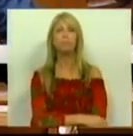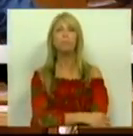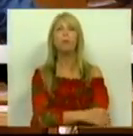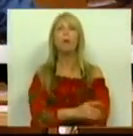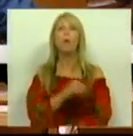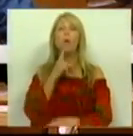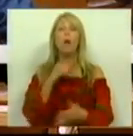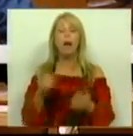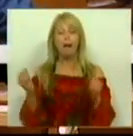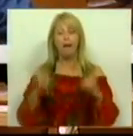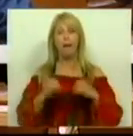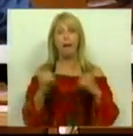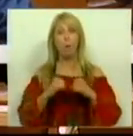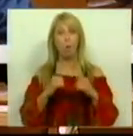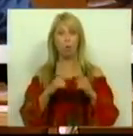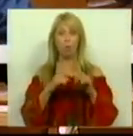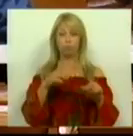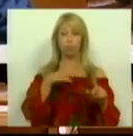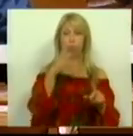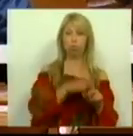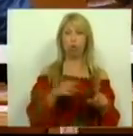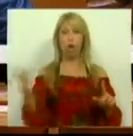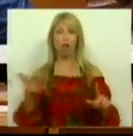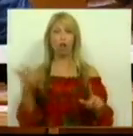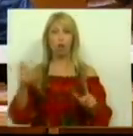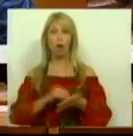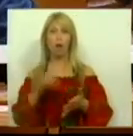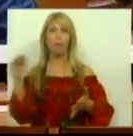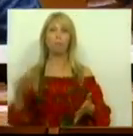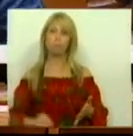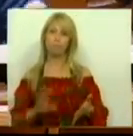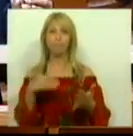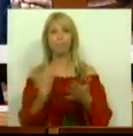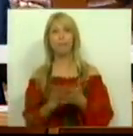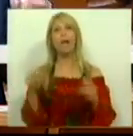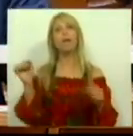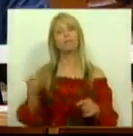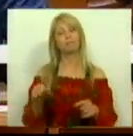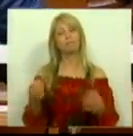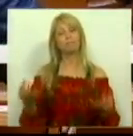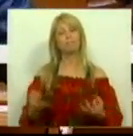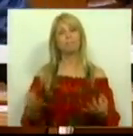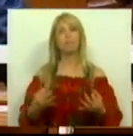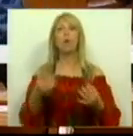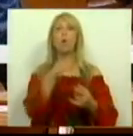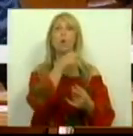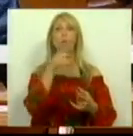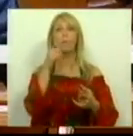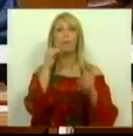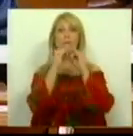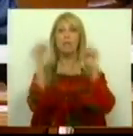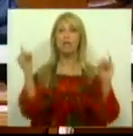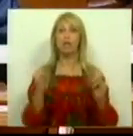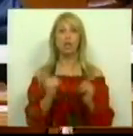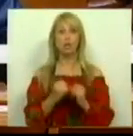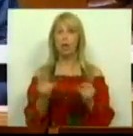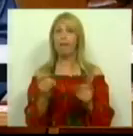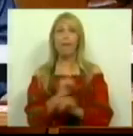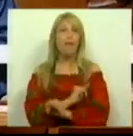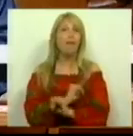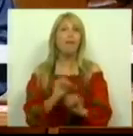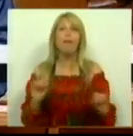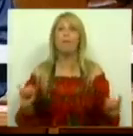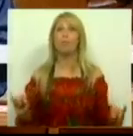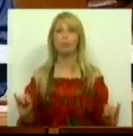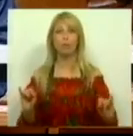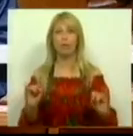assinado entre Portugal e a Troika, constitui, assim, um compromisso internacional incontornável e cujo